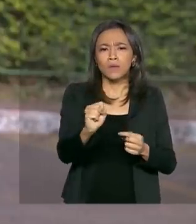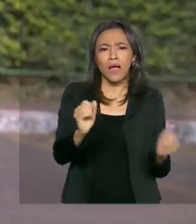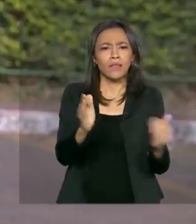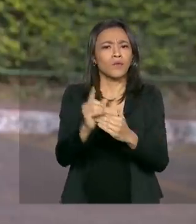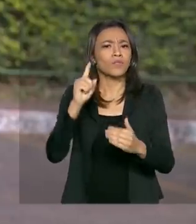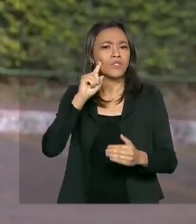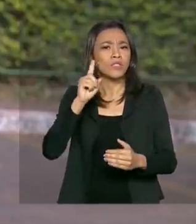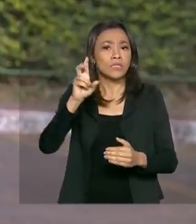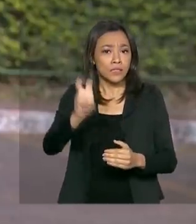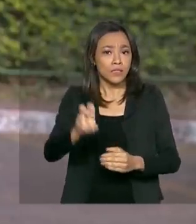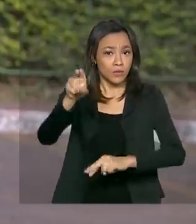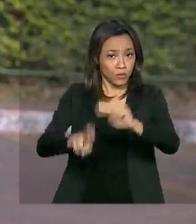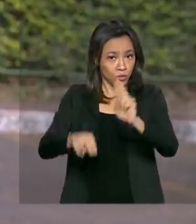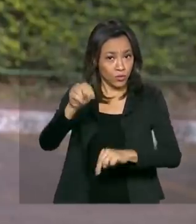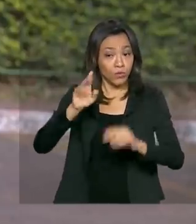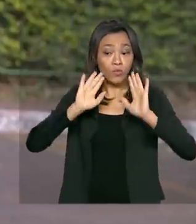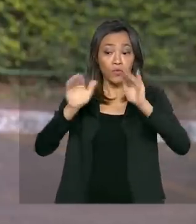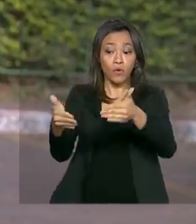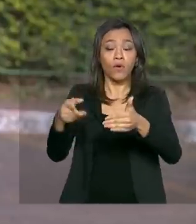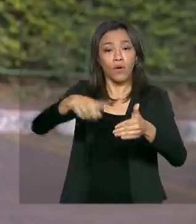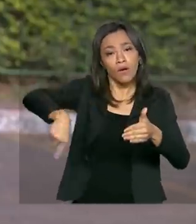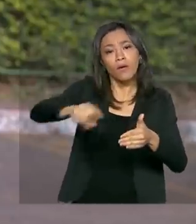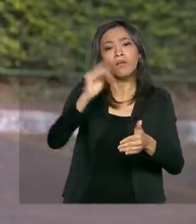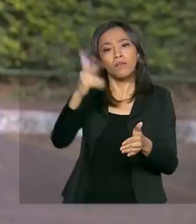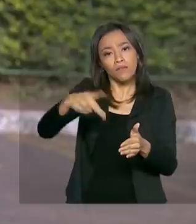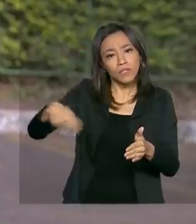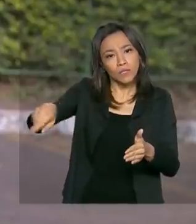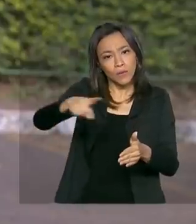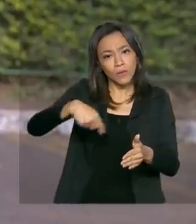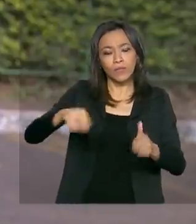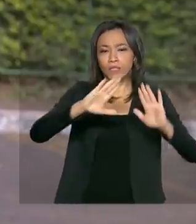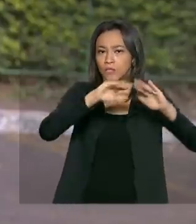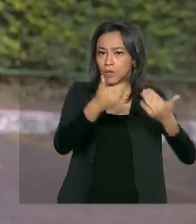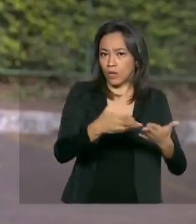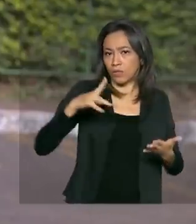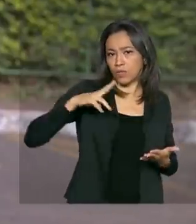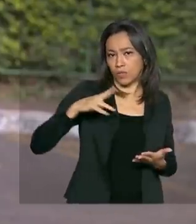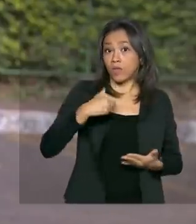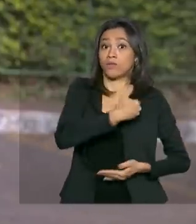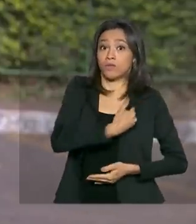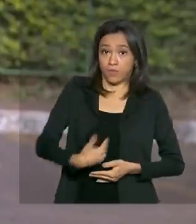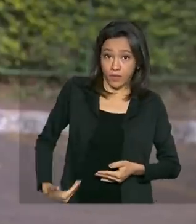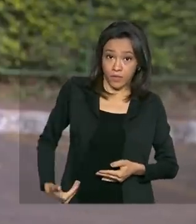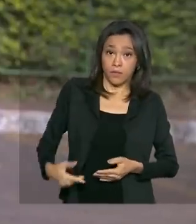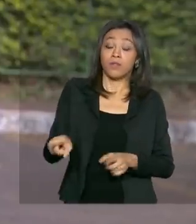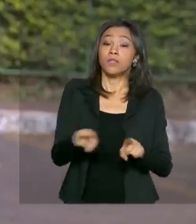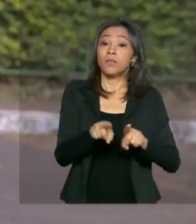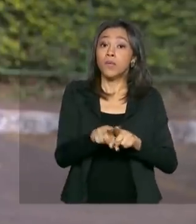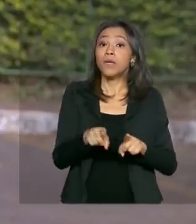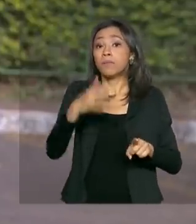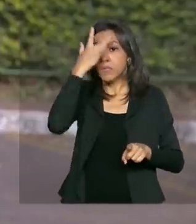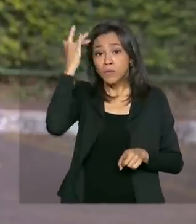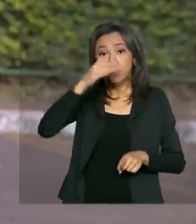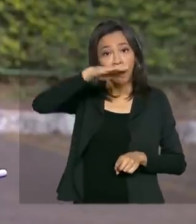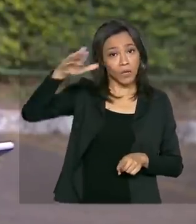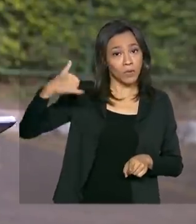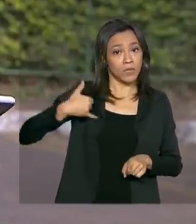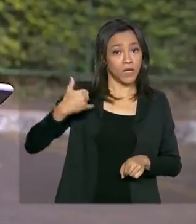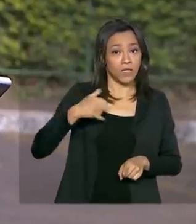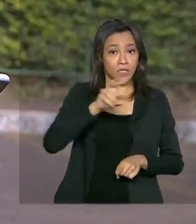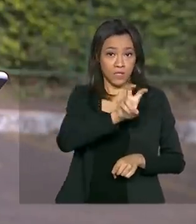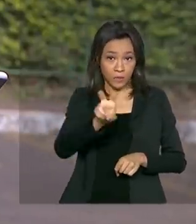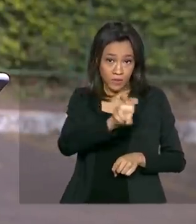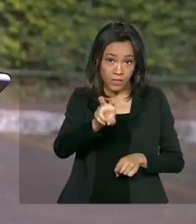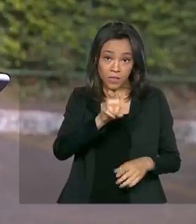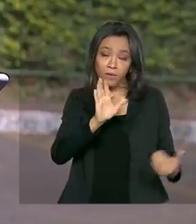e é voltada a professores das redes pública e privada e também aos adultos com idades entre 55